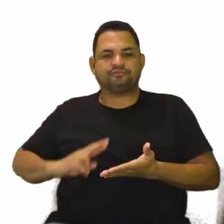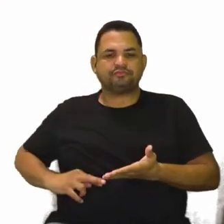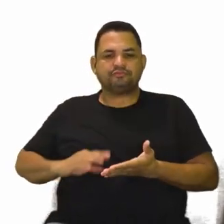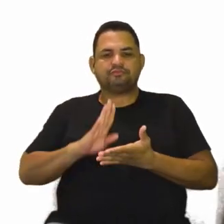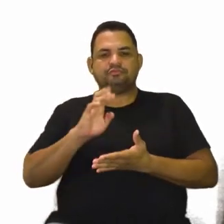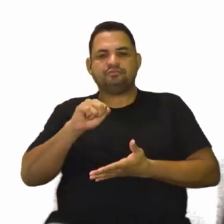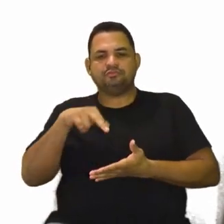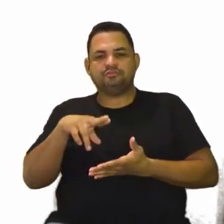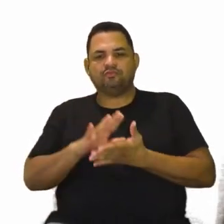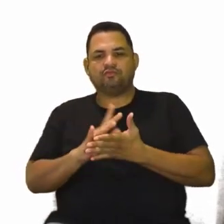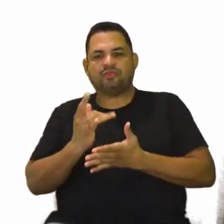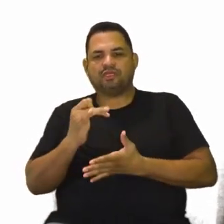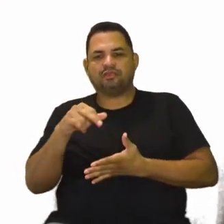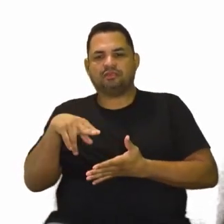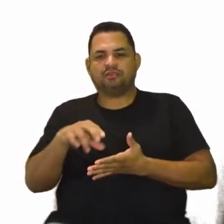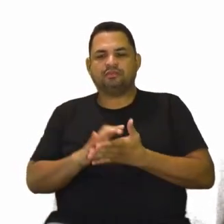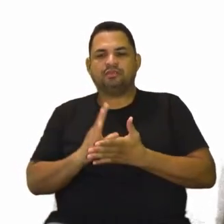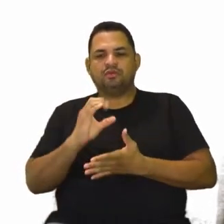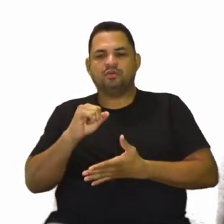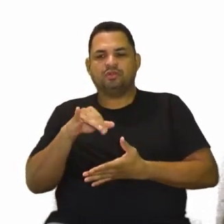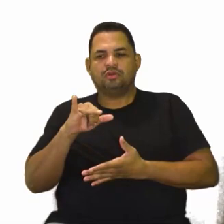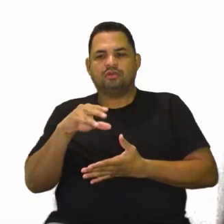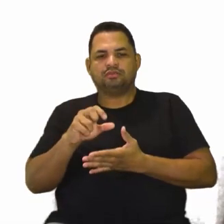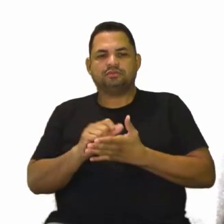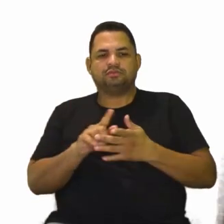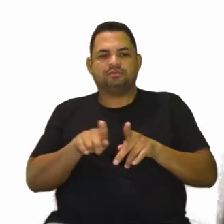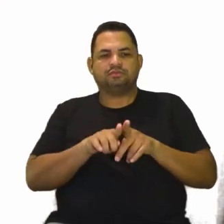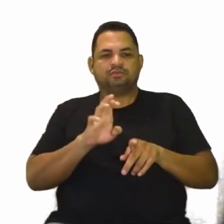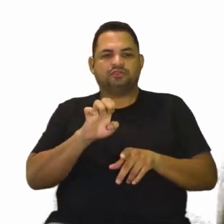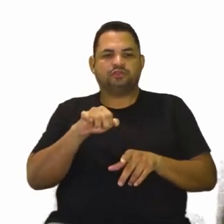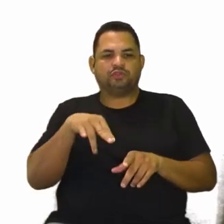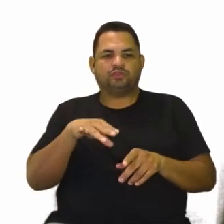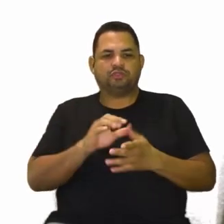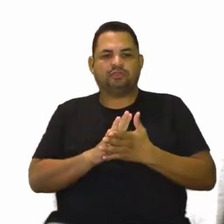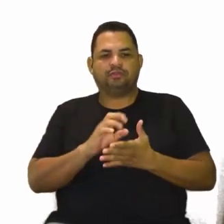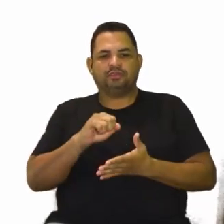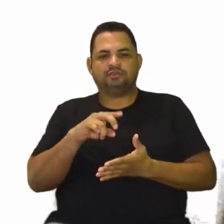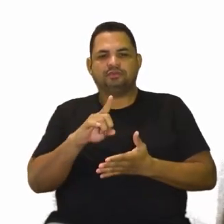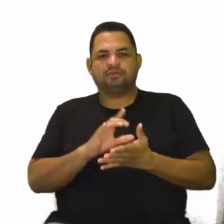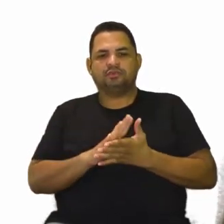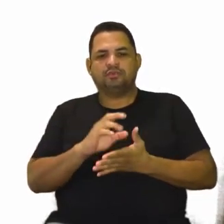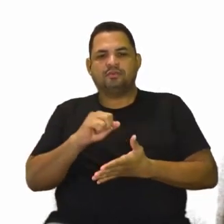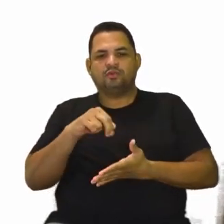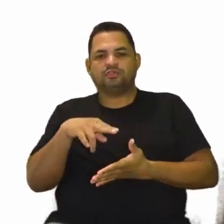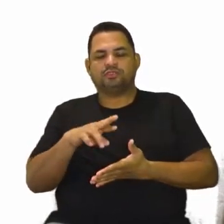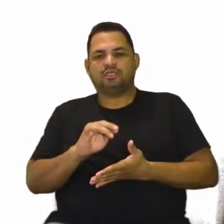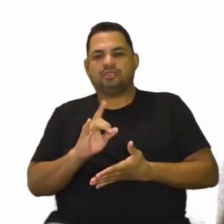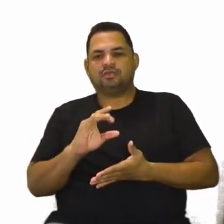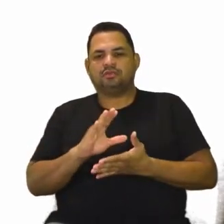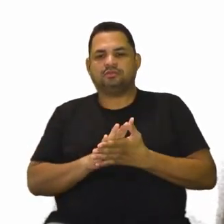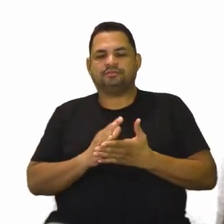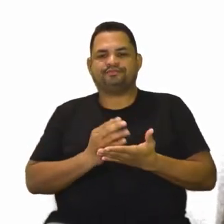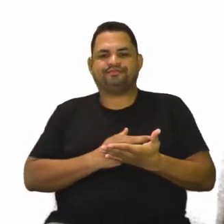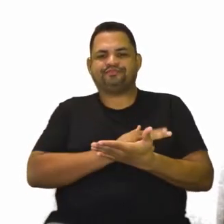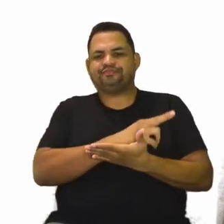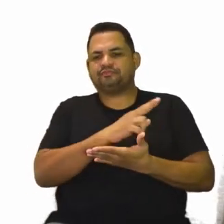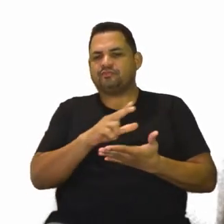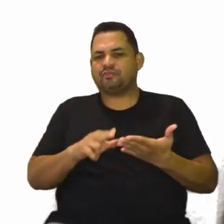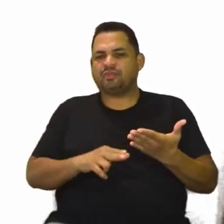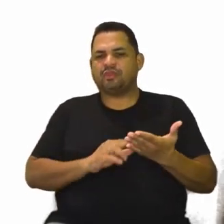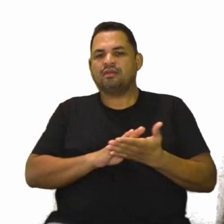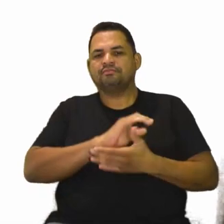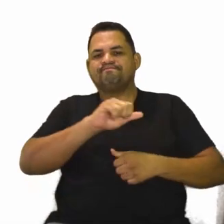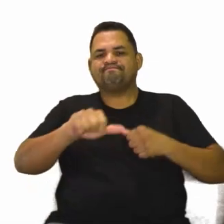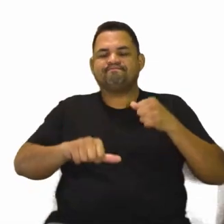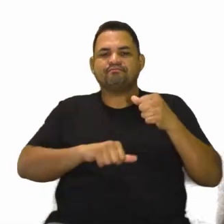Bósnia, a Exegovina, a Croácia, a Estônia, a Macedônia, a Montenegro, a Sérvia, Kosovo. Então, há uma mudança no mapa da